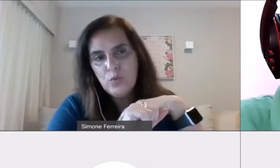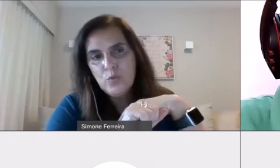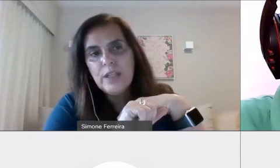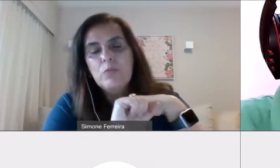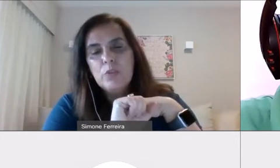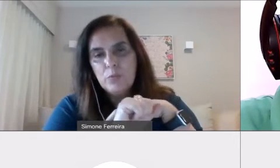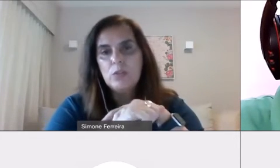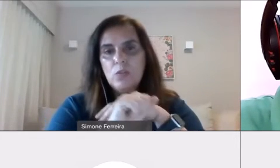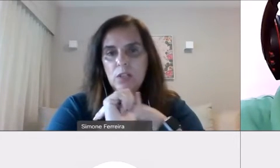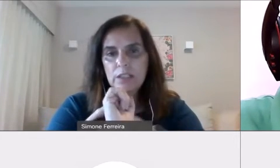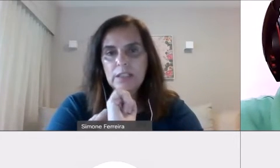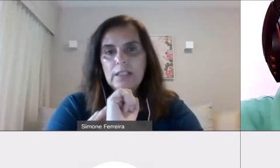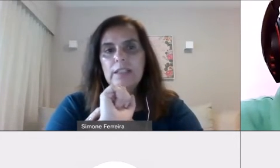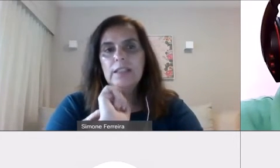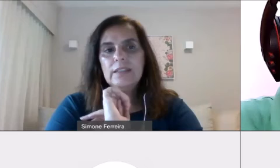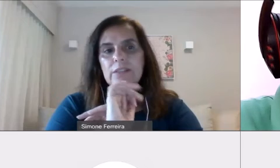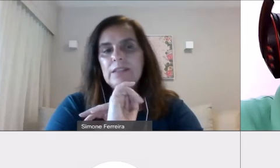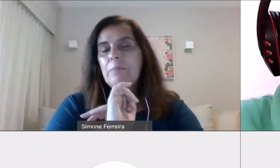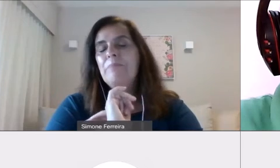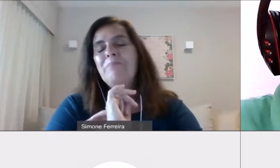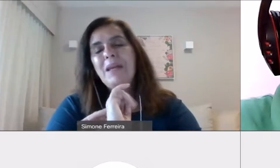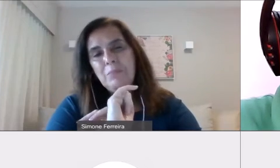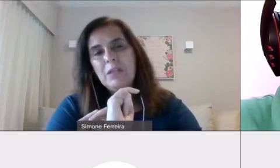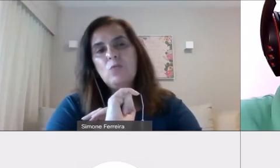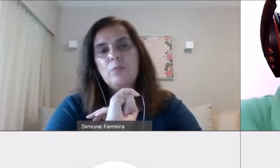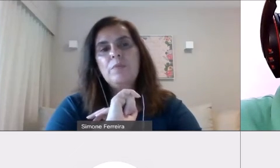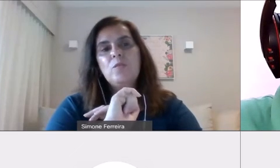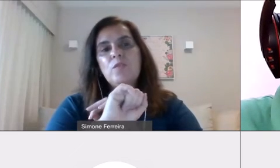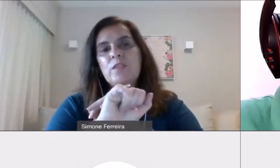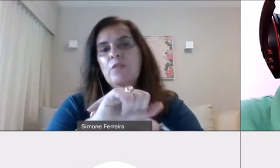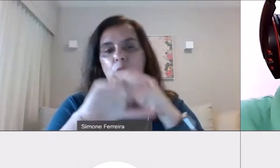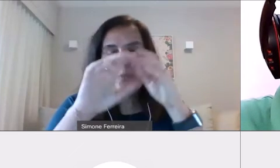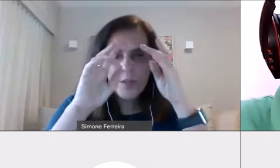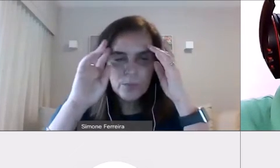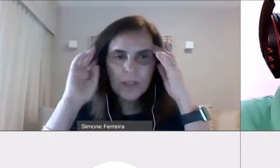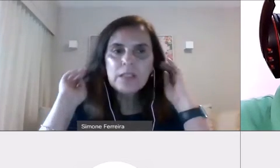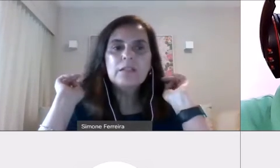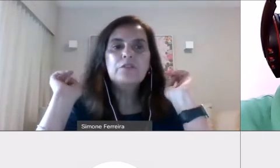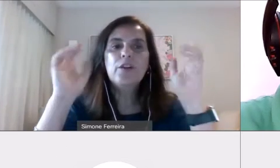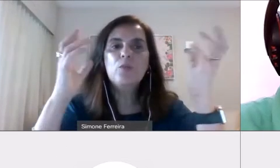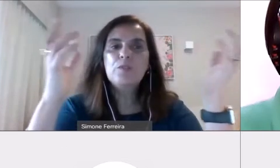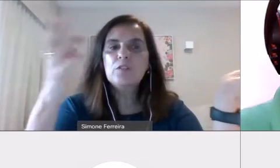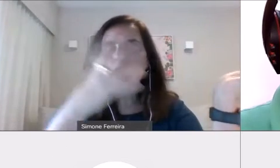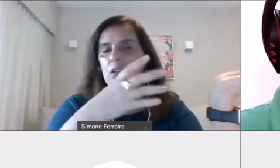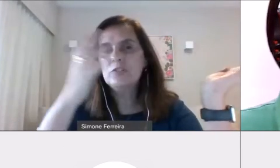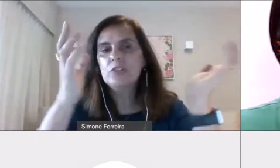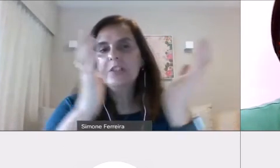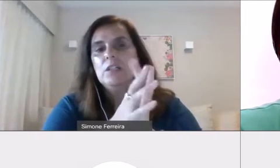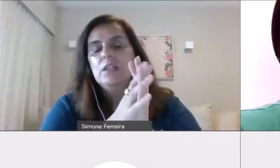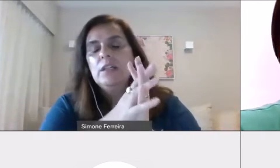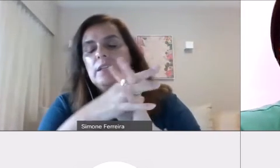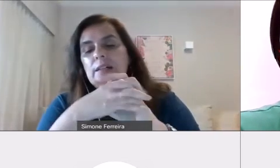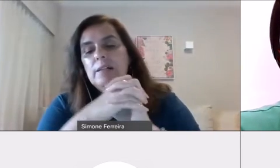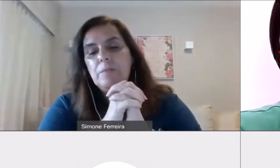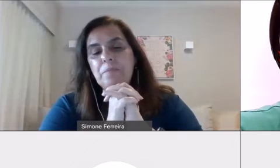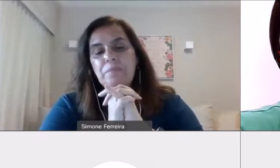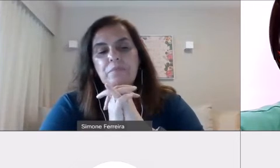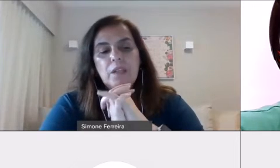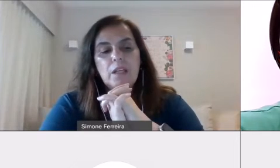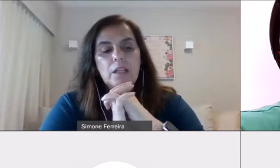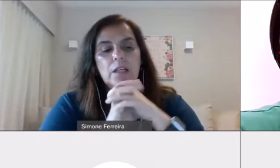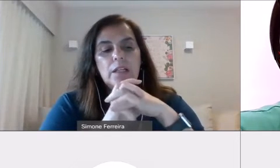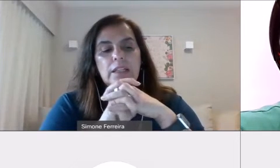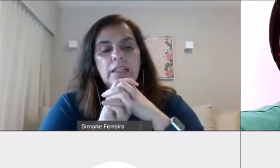vantagens, uma delas é o custo que é muito menor, então assim, é bem menor mesmo. Se você for, por exemplo, a Santa Fé Community College